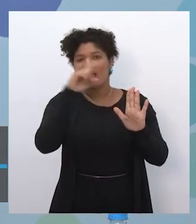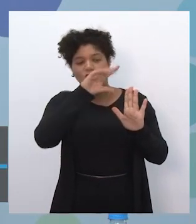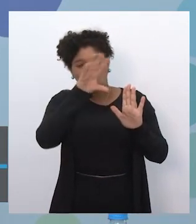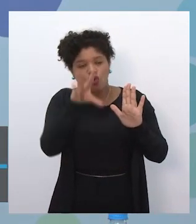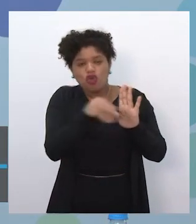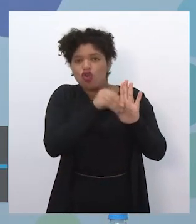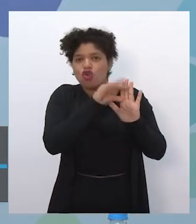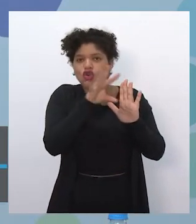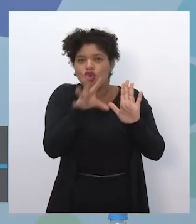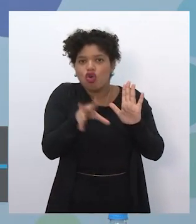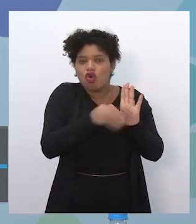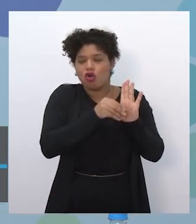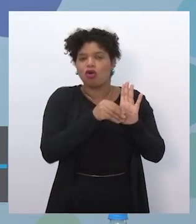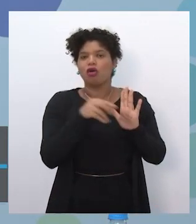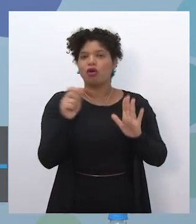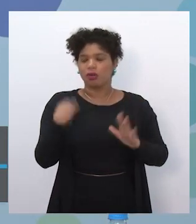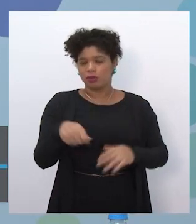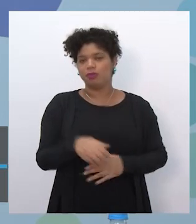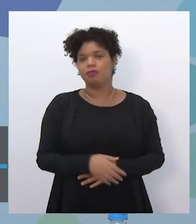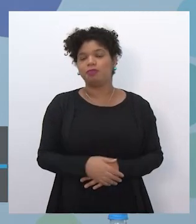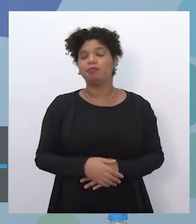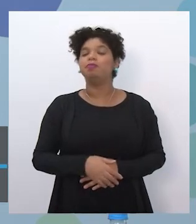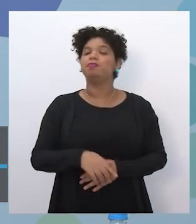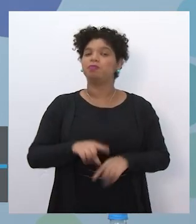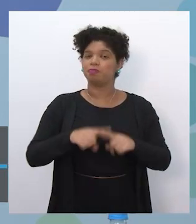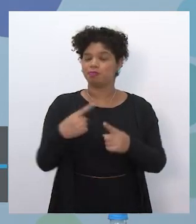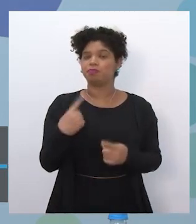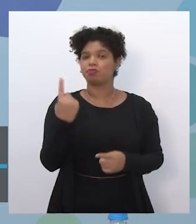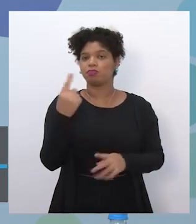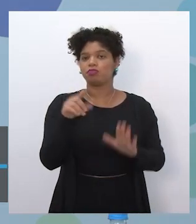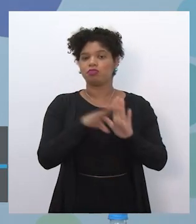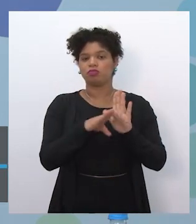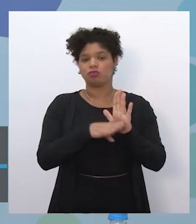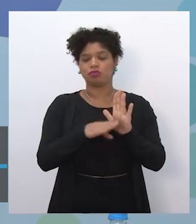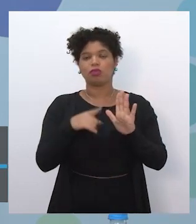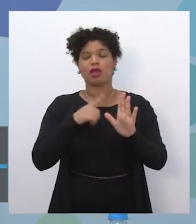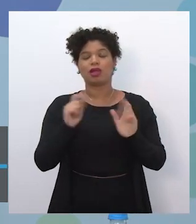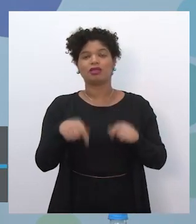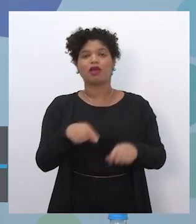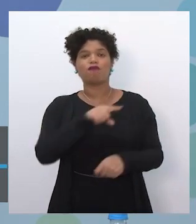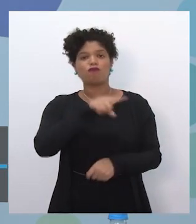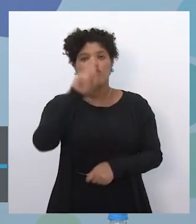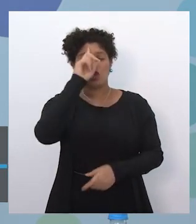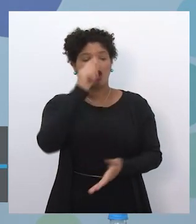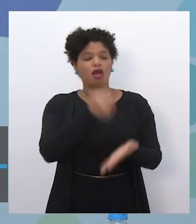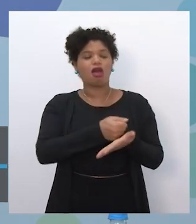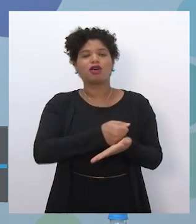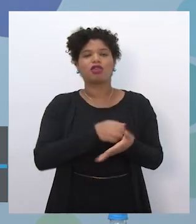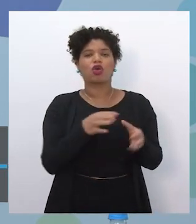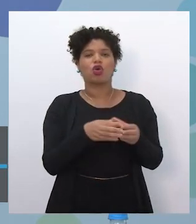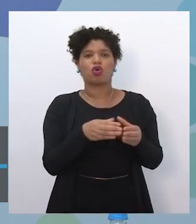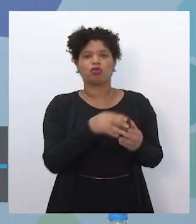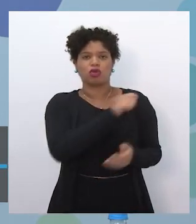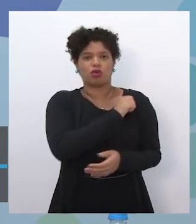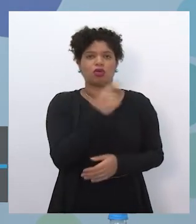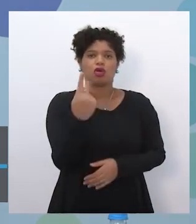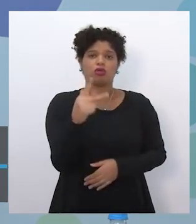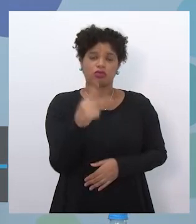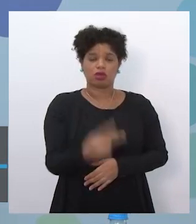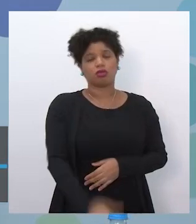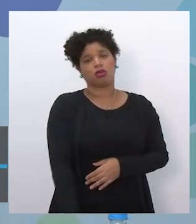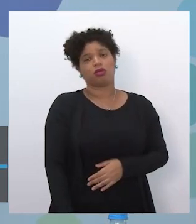mas esse catálogo que já vai ser pronto aí com os setores de desenvolvimento de missões, ele vai ser definido por você e pelos seus estudantes. Então,